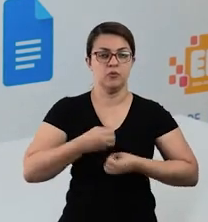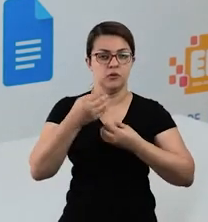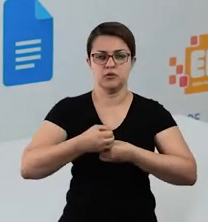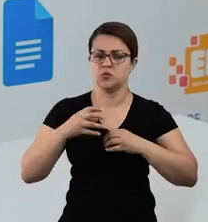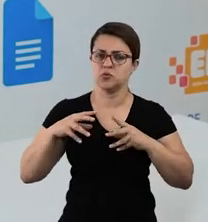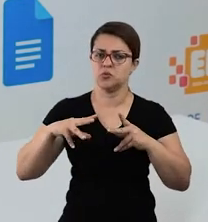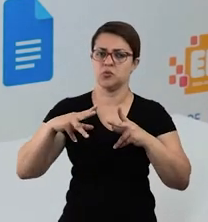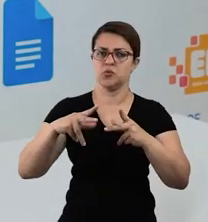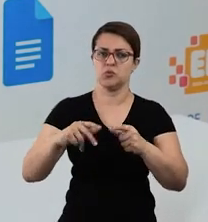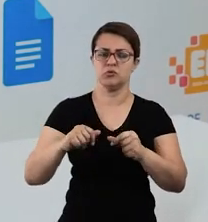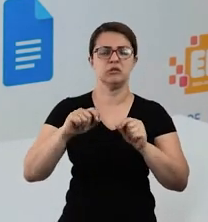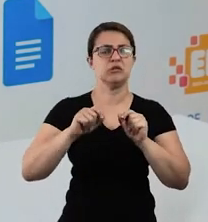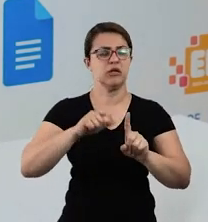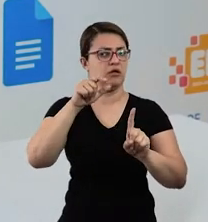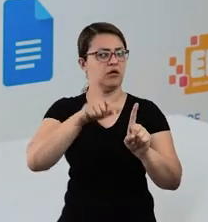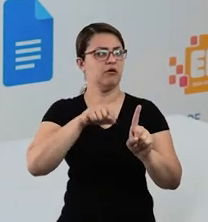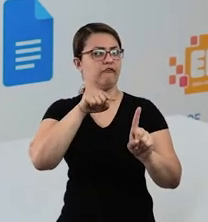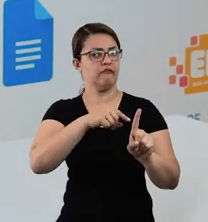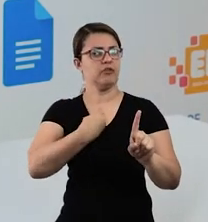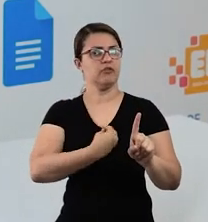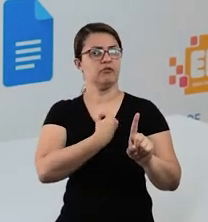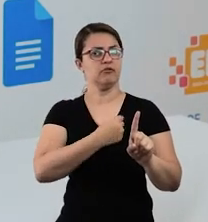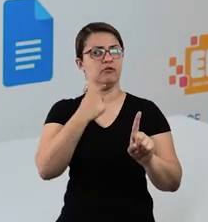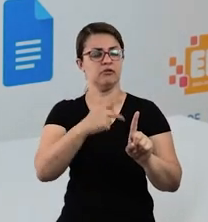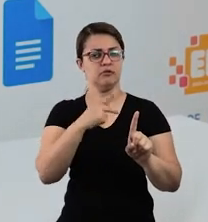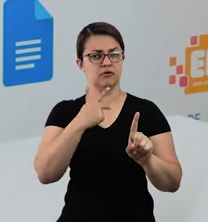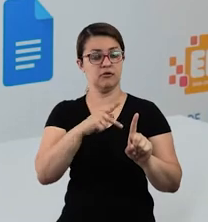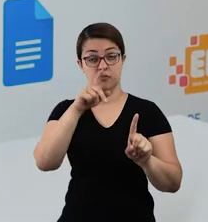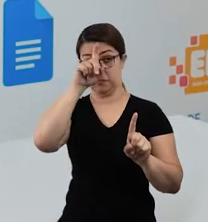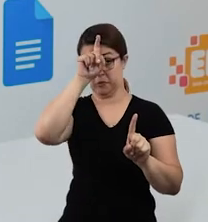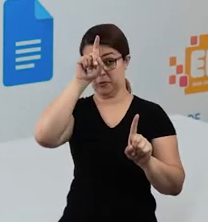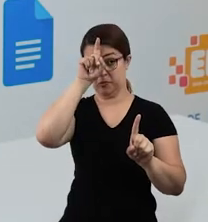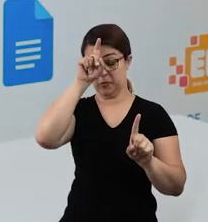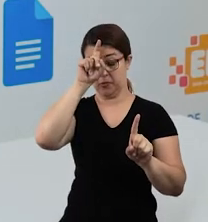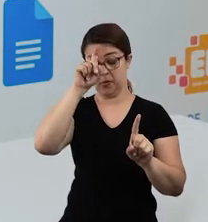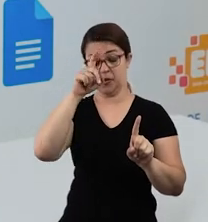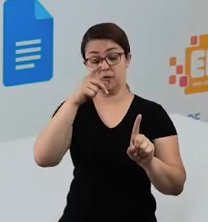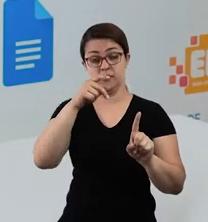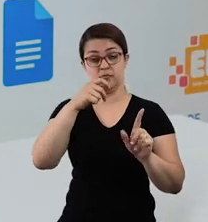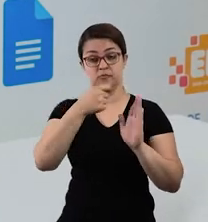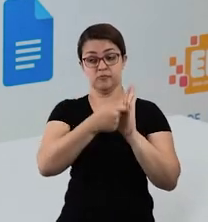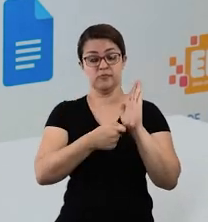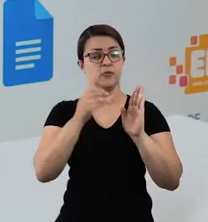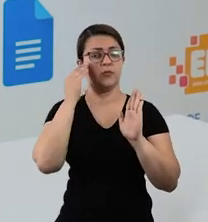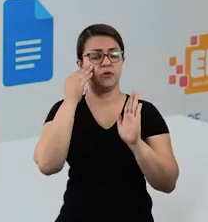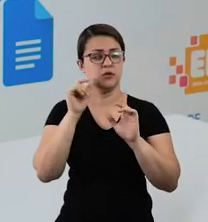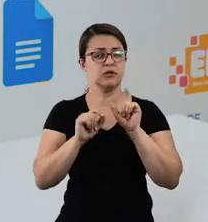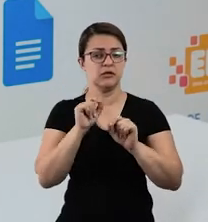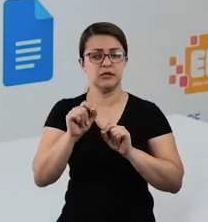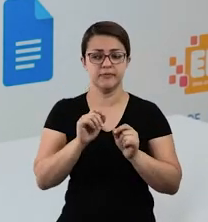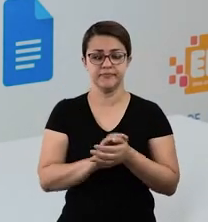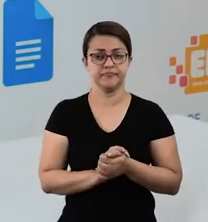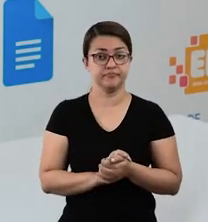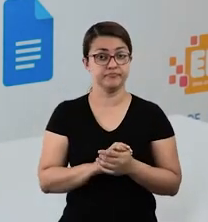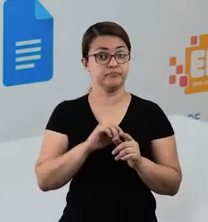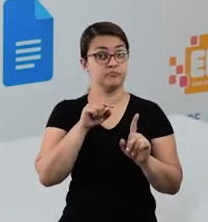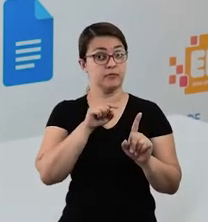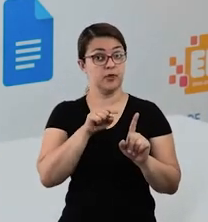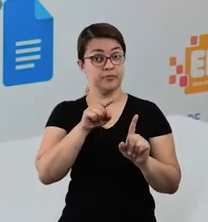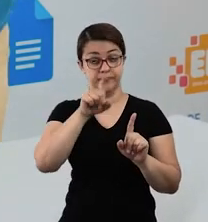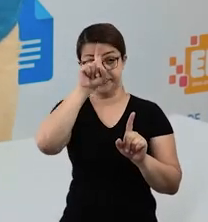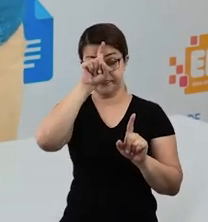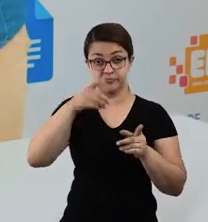informações para entender quem foi Zumbi dos Palmares. Tudo bem? Então, vamos entender um pouquinho quem foi Zumbi? Então, Zumbi